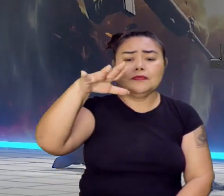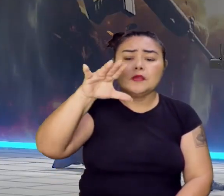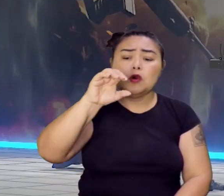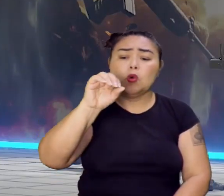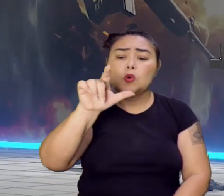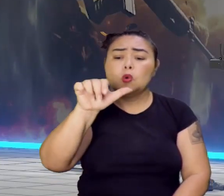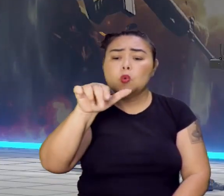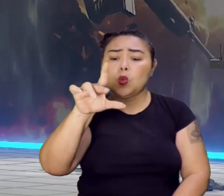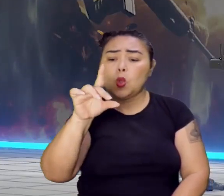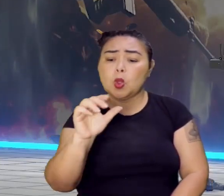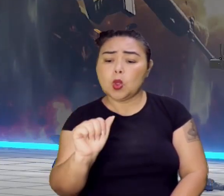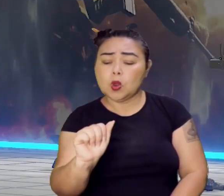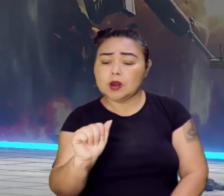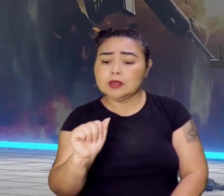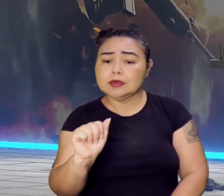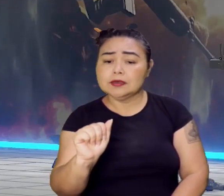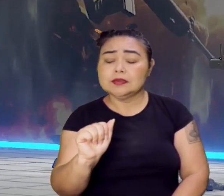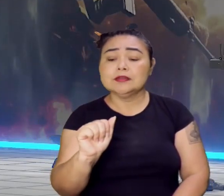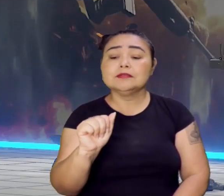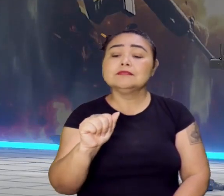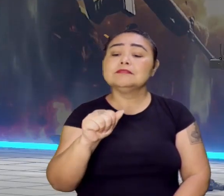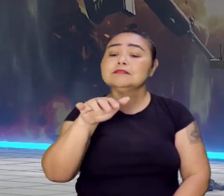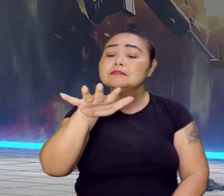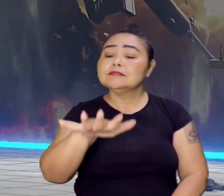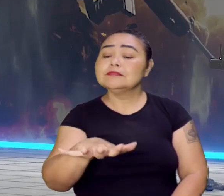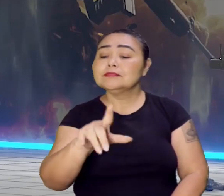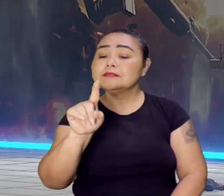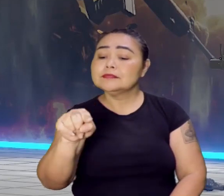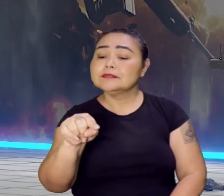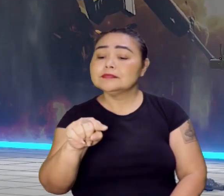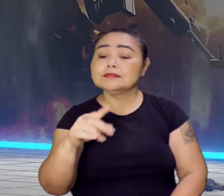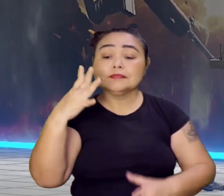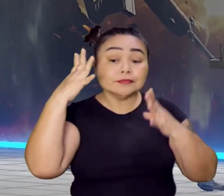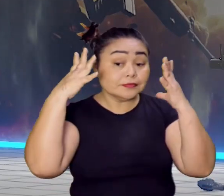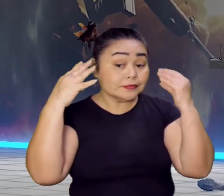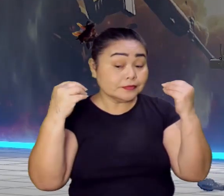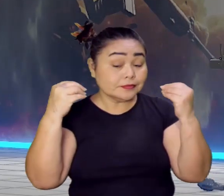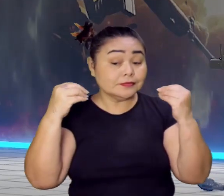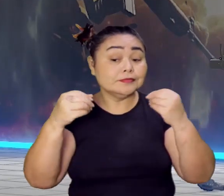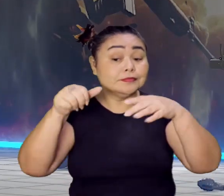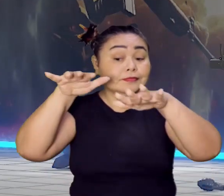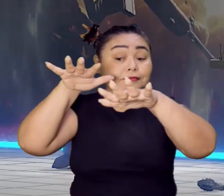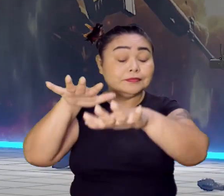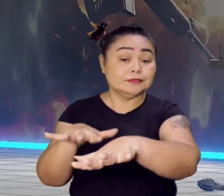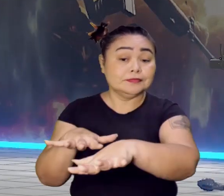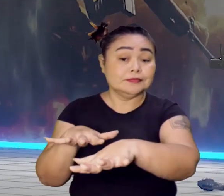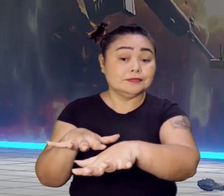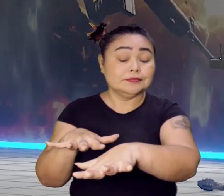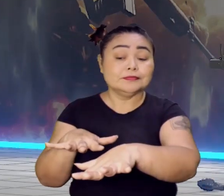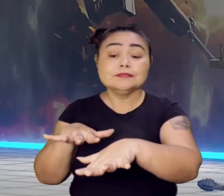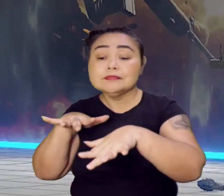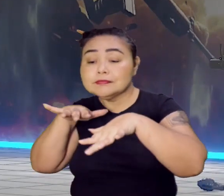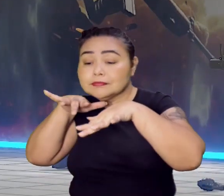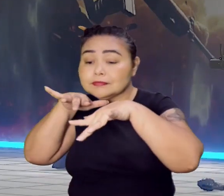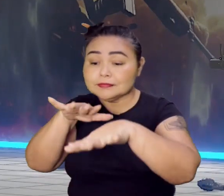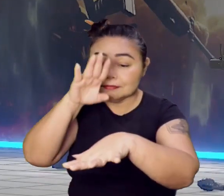região onde os holandeses vão dominar. E por que os holandeses invadiam o Brasil?